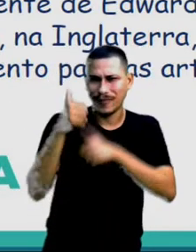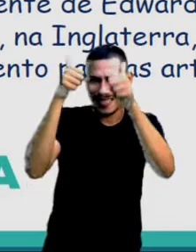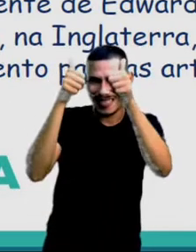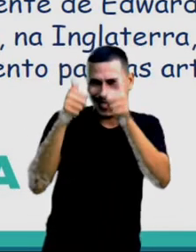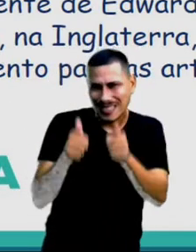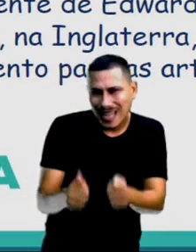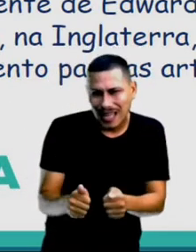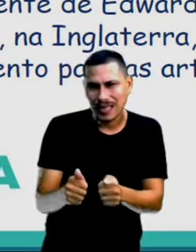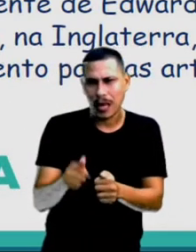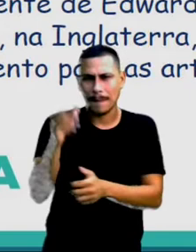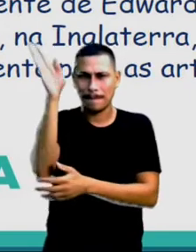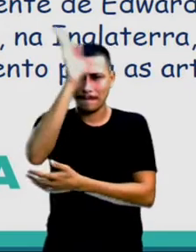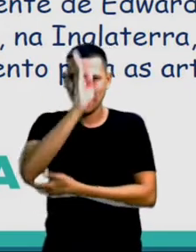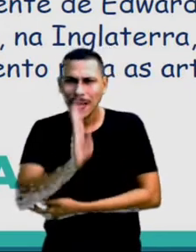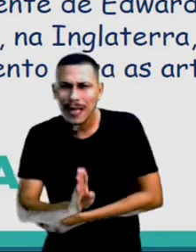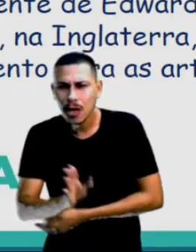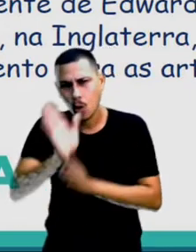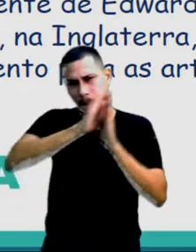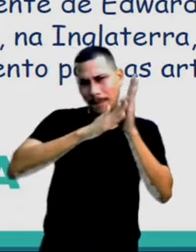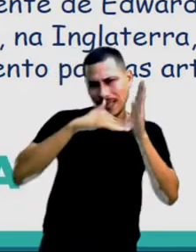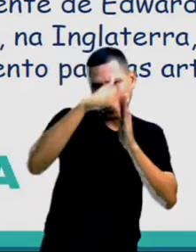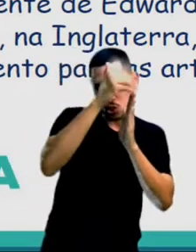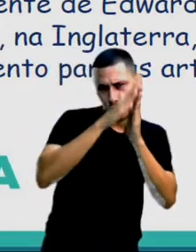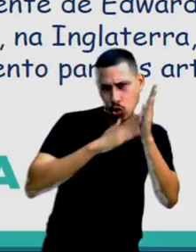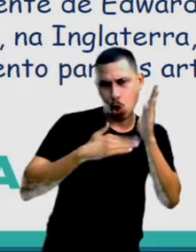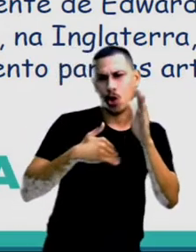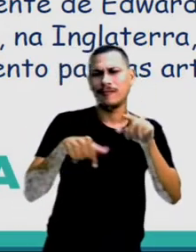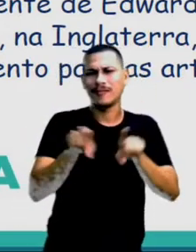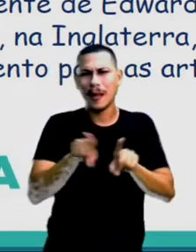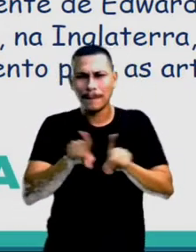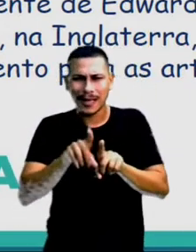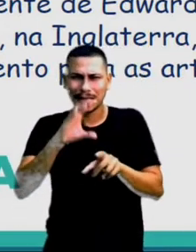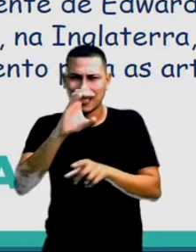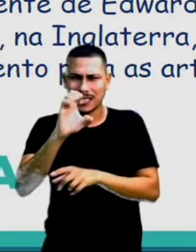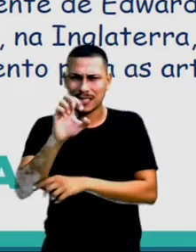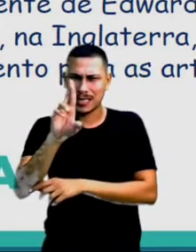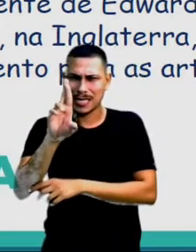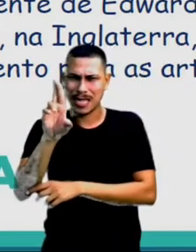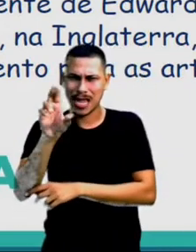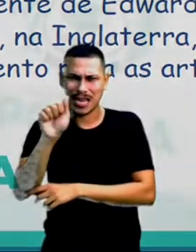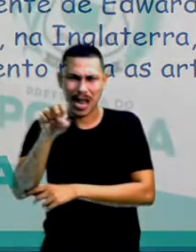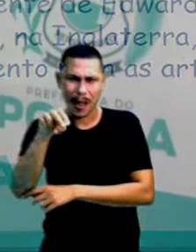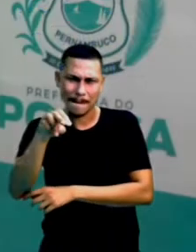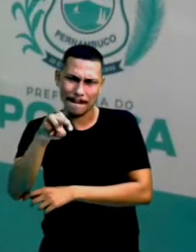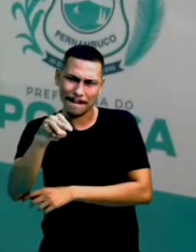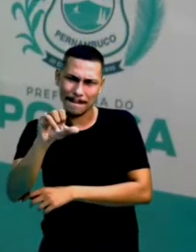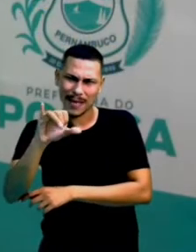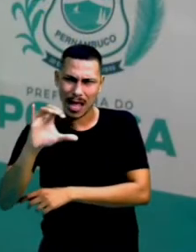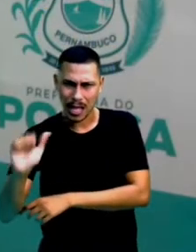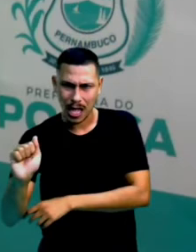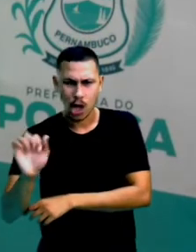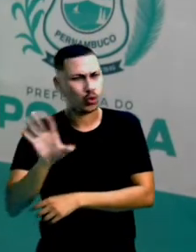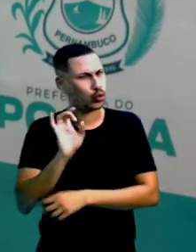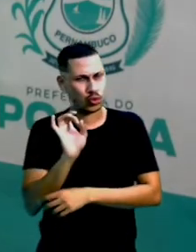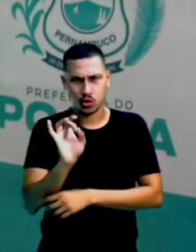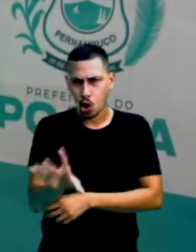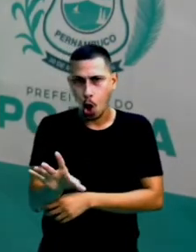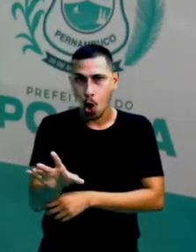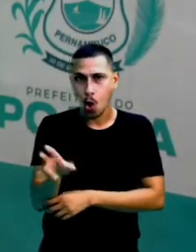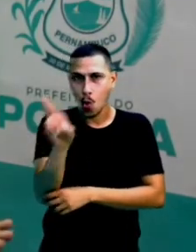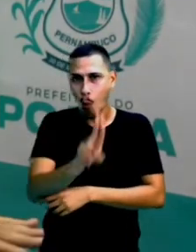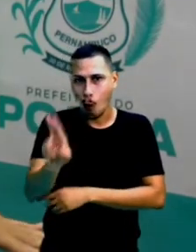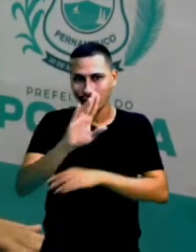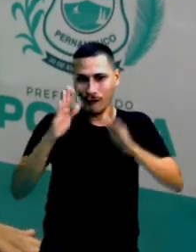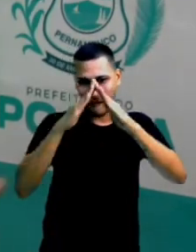Ceramista E pintor Ceramista porque ele fazia peças de cerâmica Cerâmica, gente Não é só essa que a gente